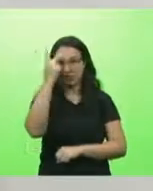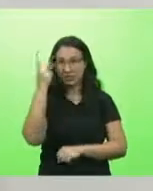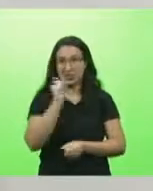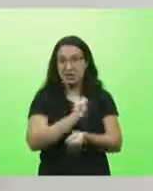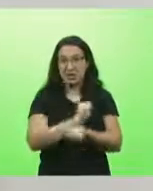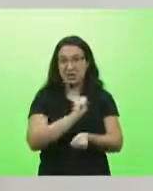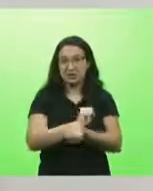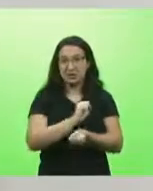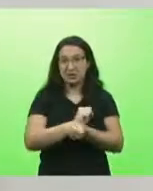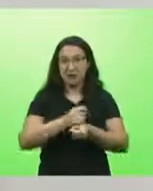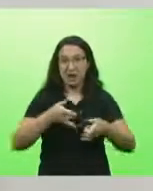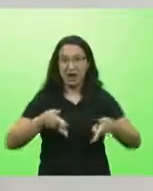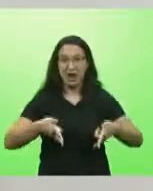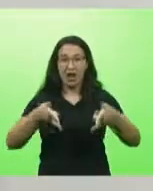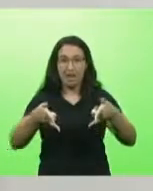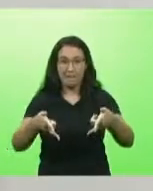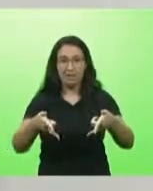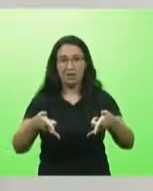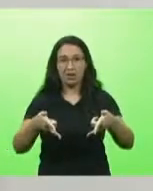Na segunda de manhã